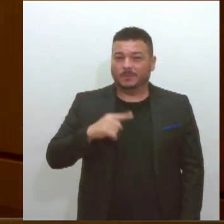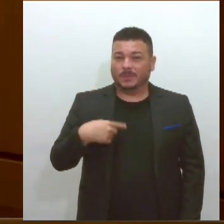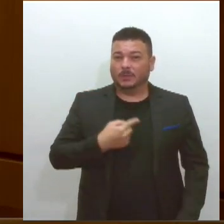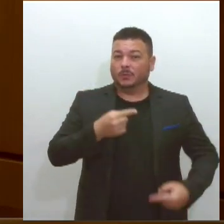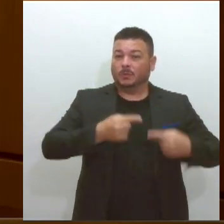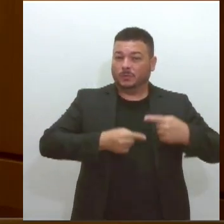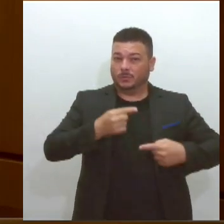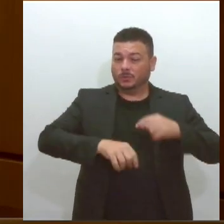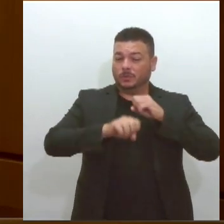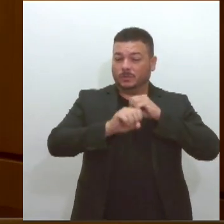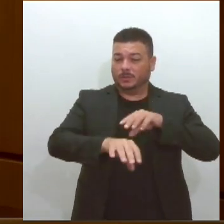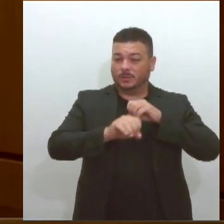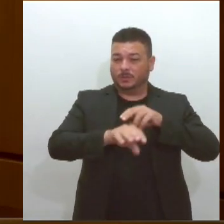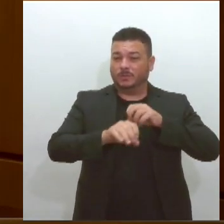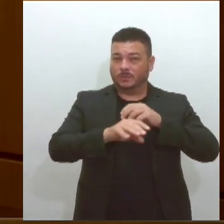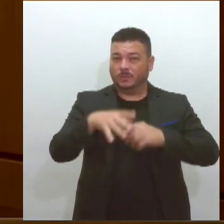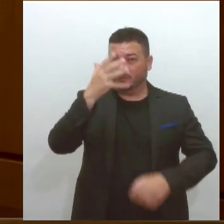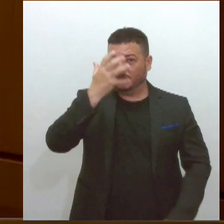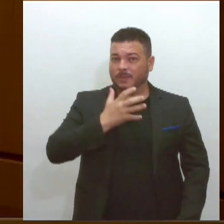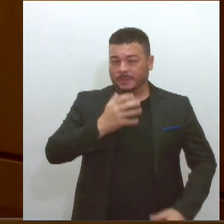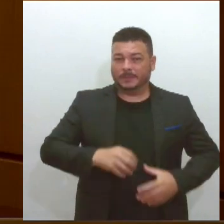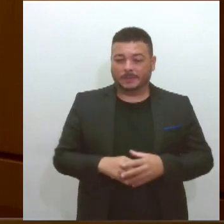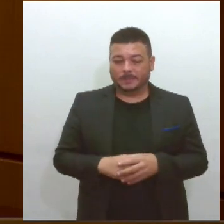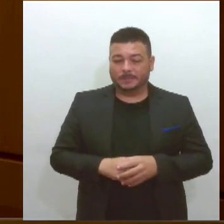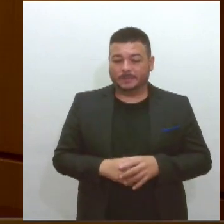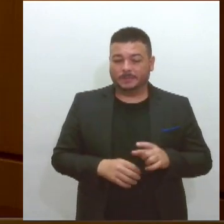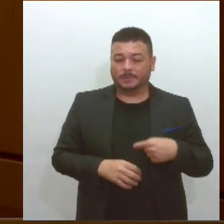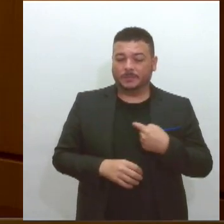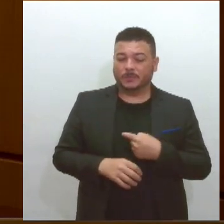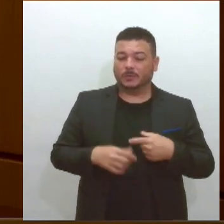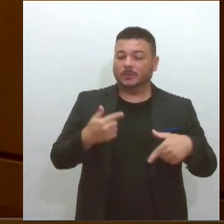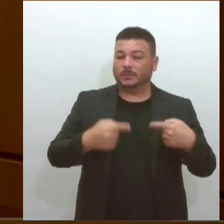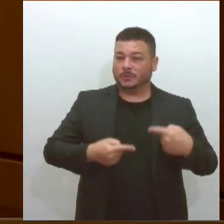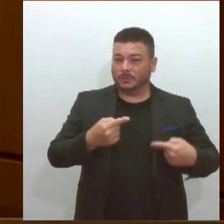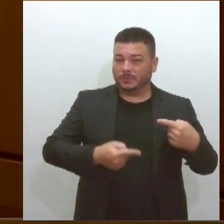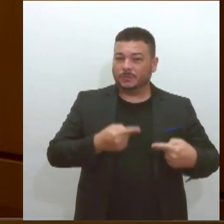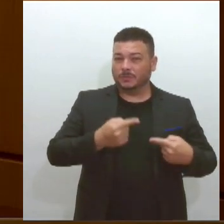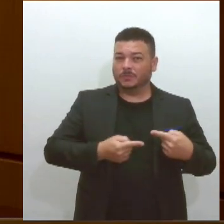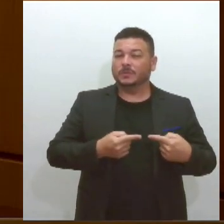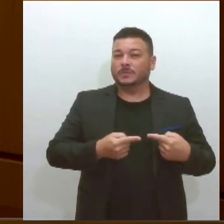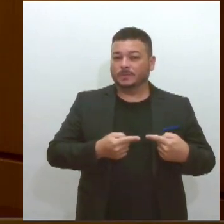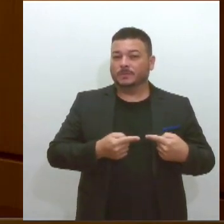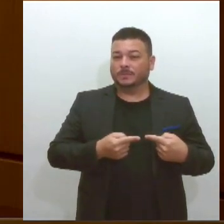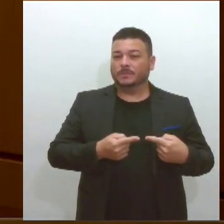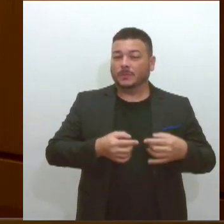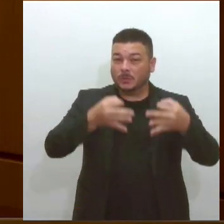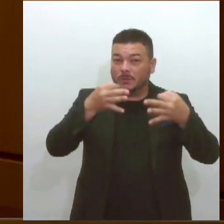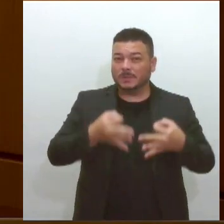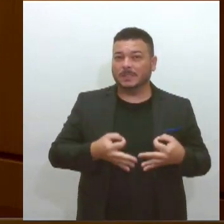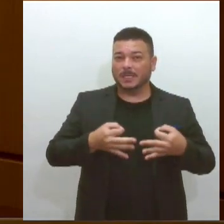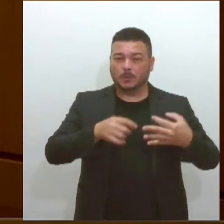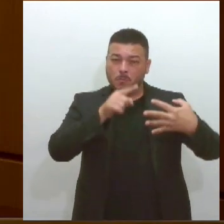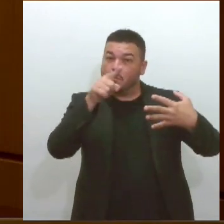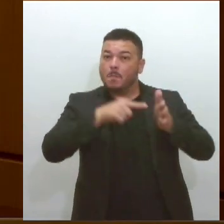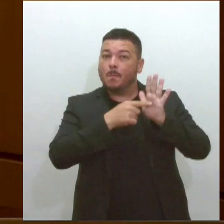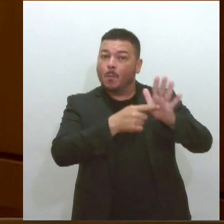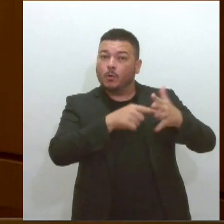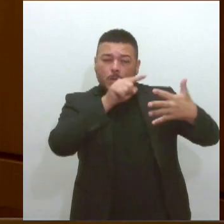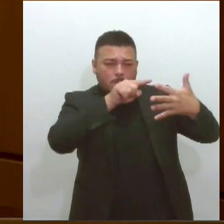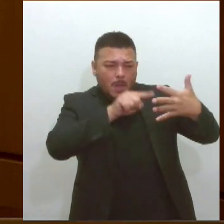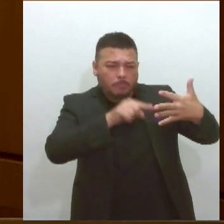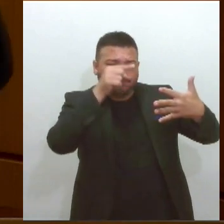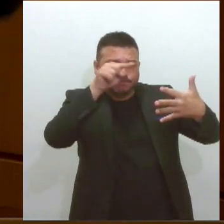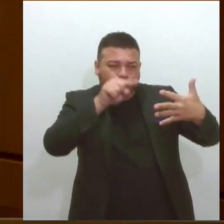com seriedade. Da gente discutir educação com os índices, com os indicadores. O que foi que